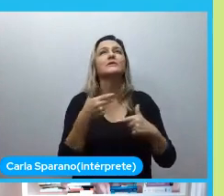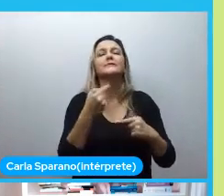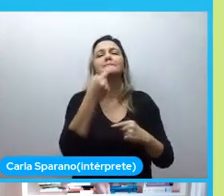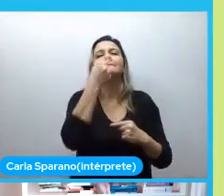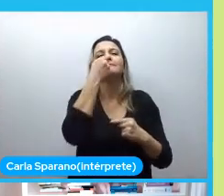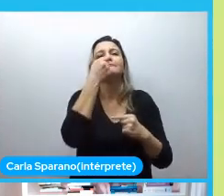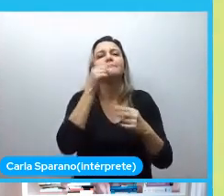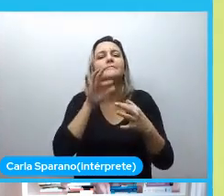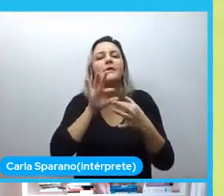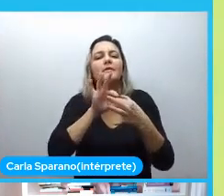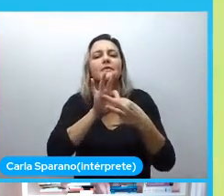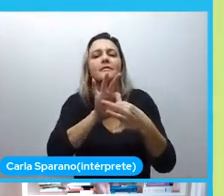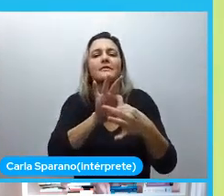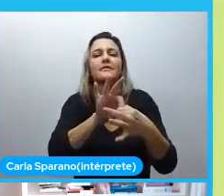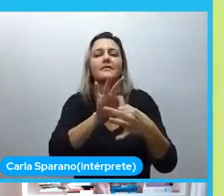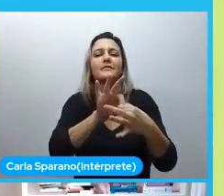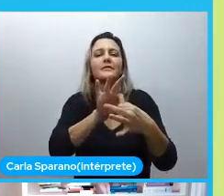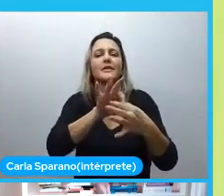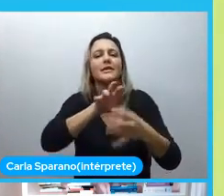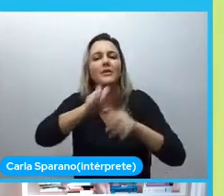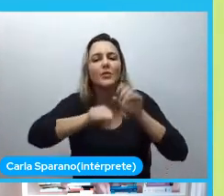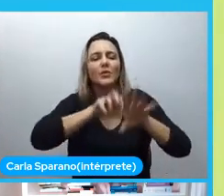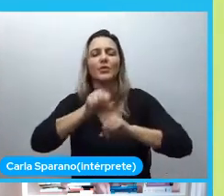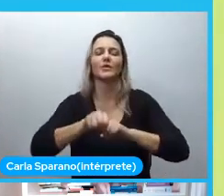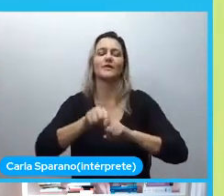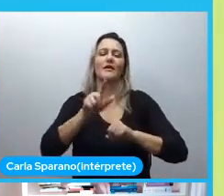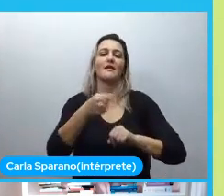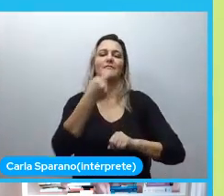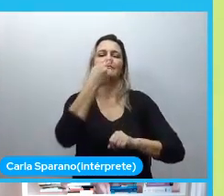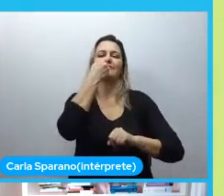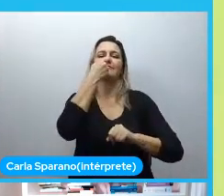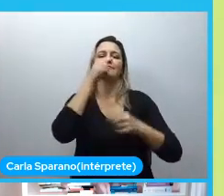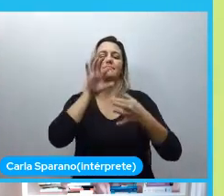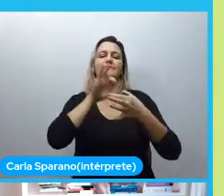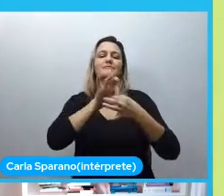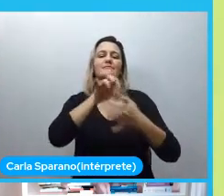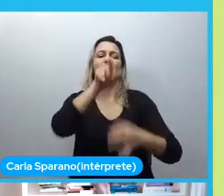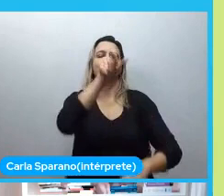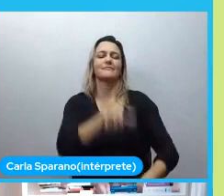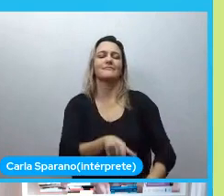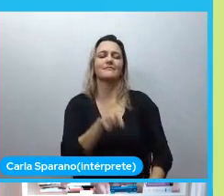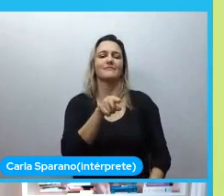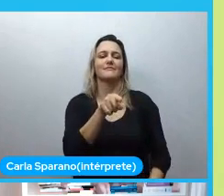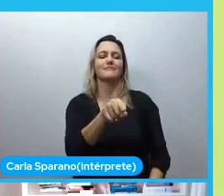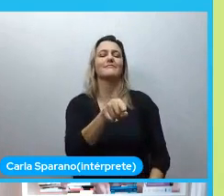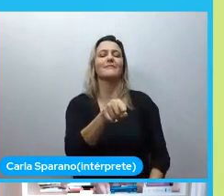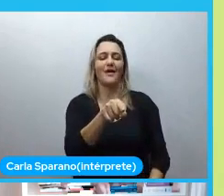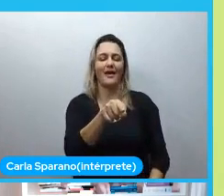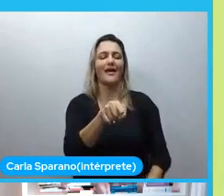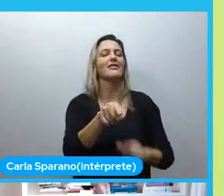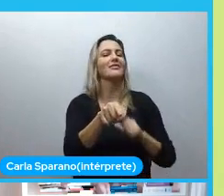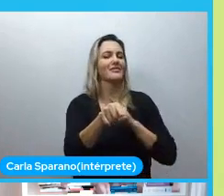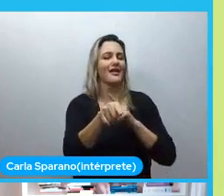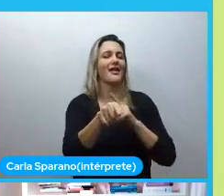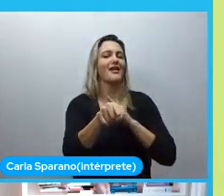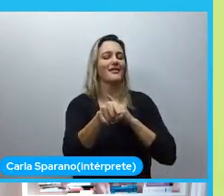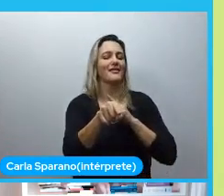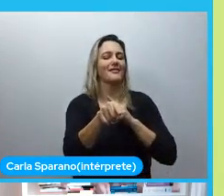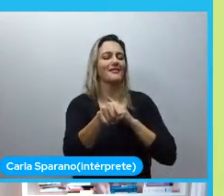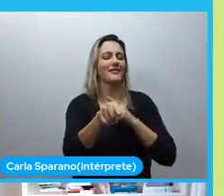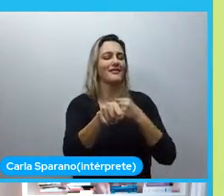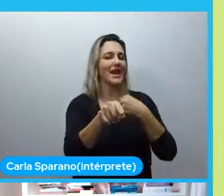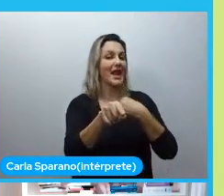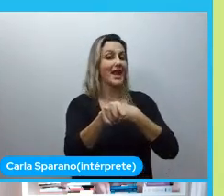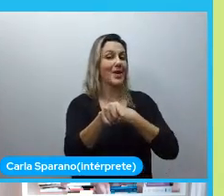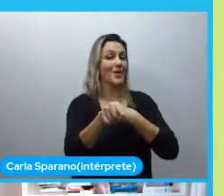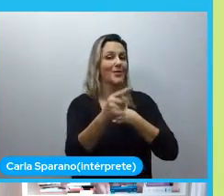Eu acho que é algo que a gente busca muito. É se identificar com alguém. É falar assim... Caramba, existe algo em comum entre eu e aquela